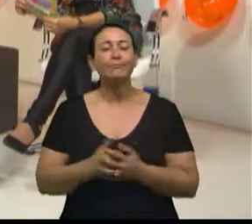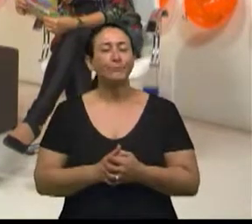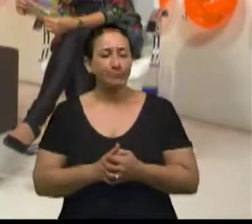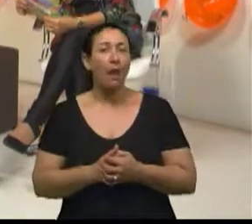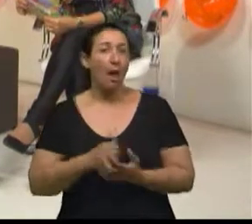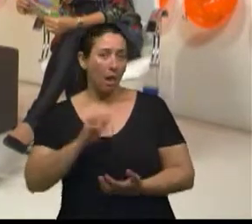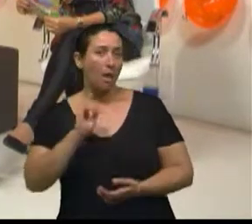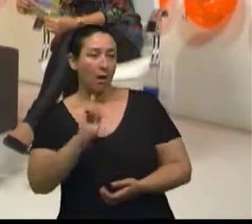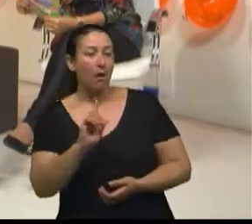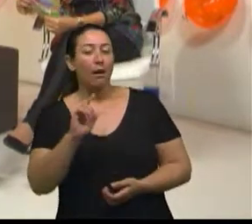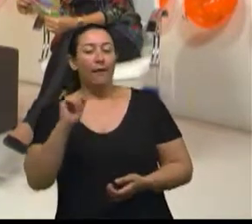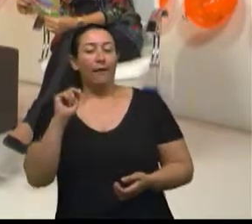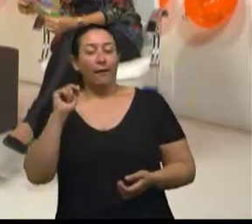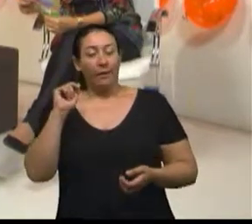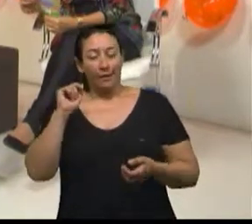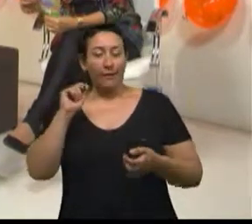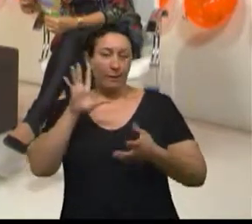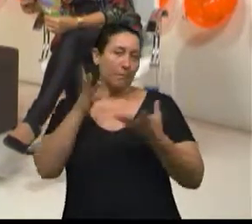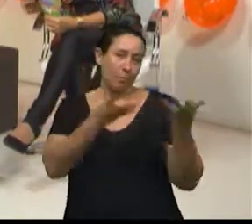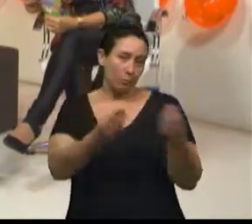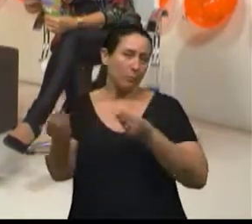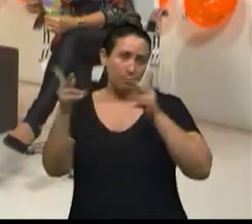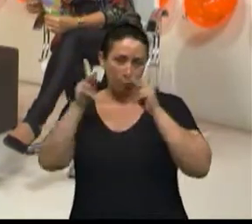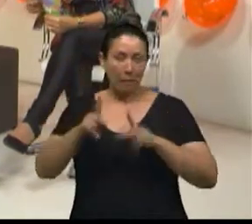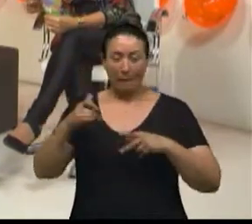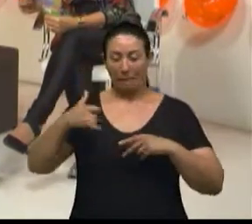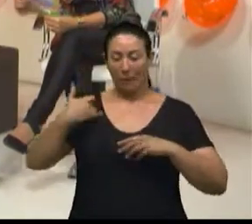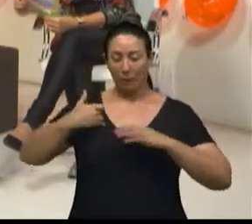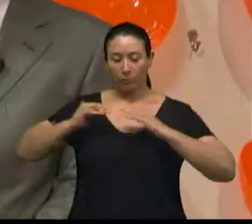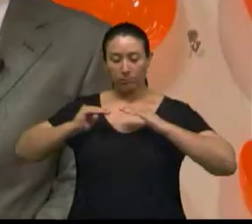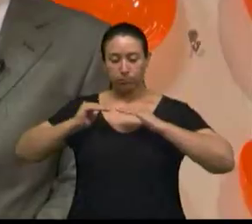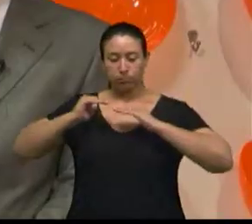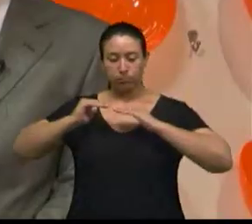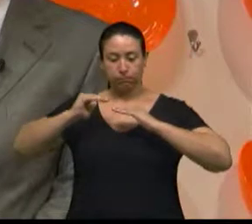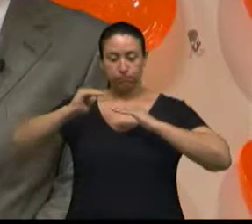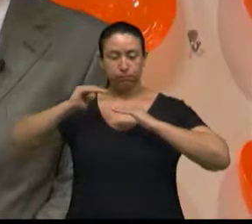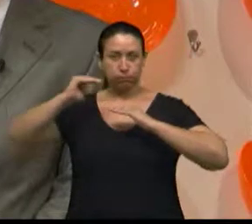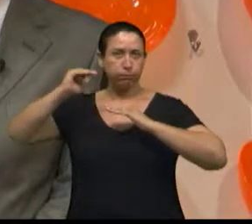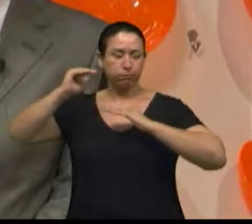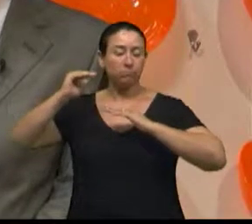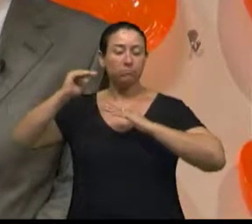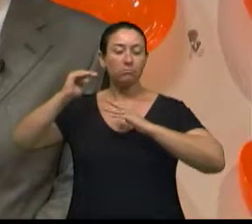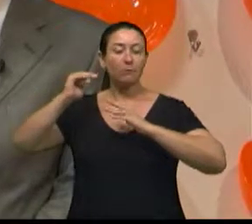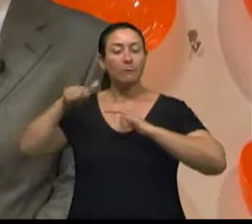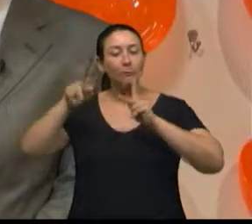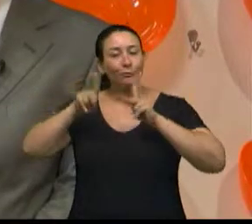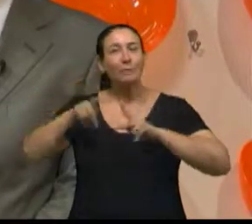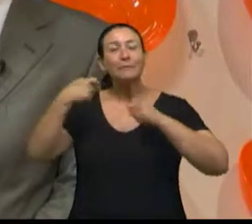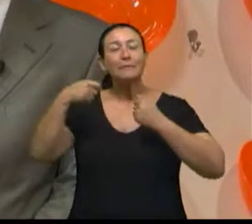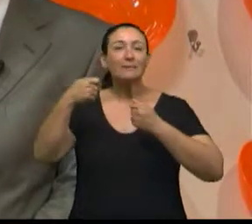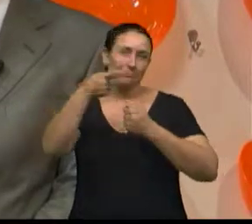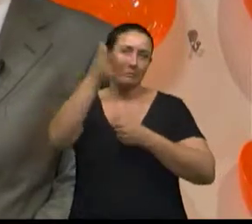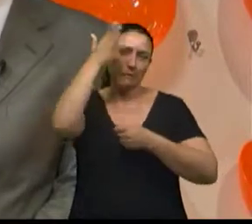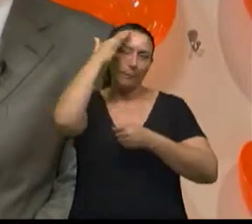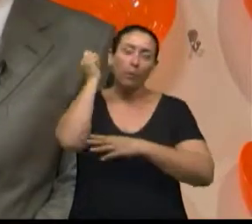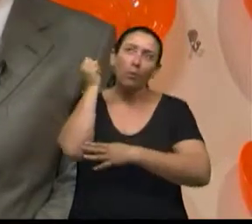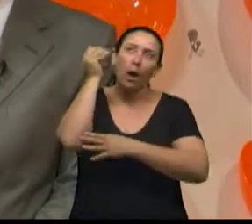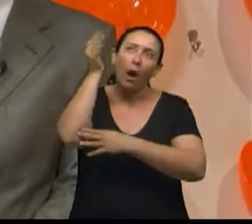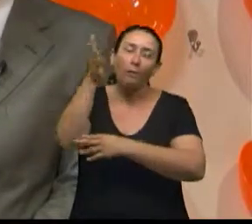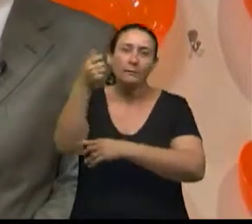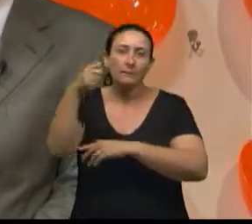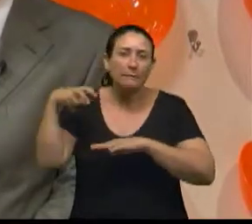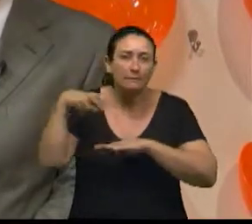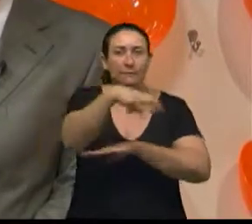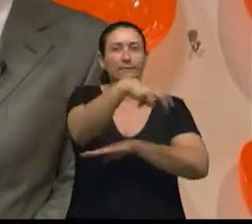gente sabe que as pessoas, partir de uma certa idade, necessitam levantar mais à noite, para ir ao